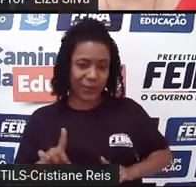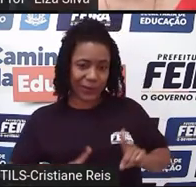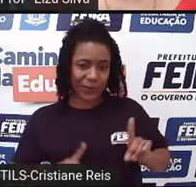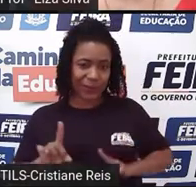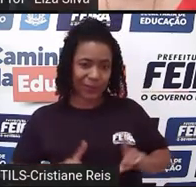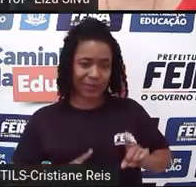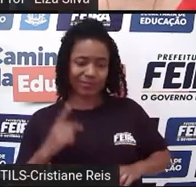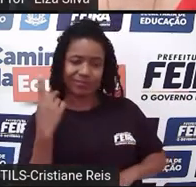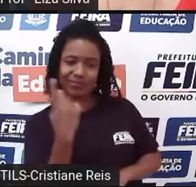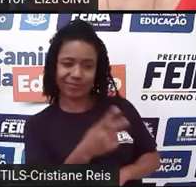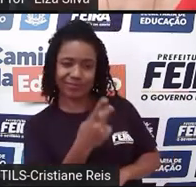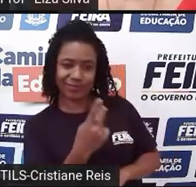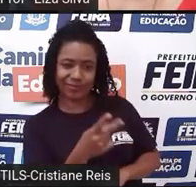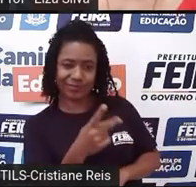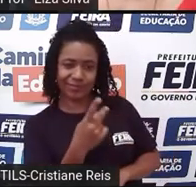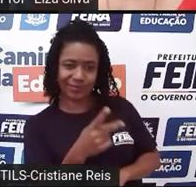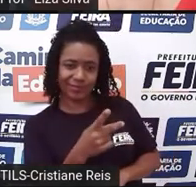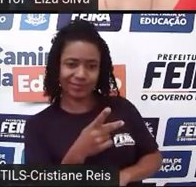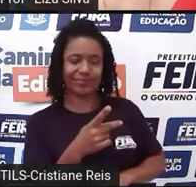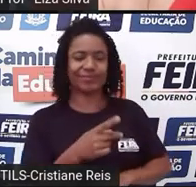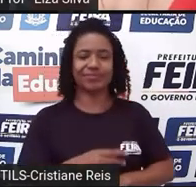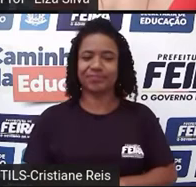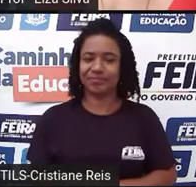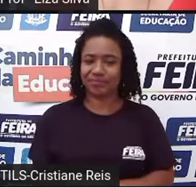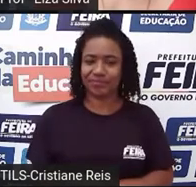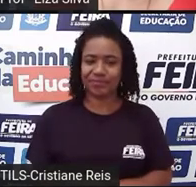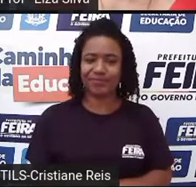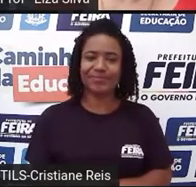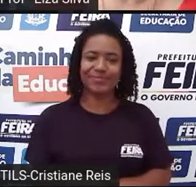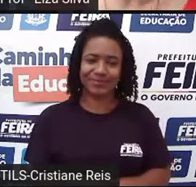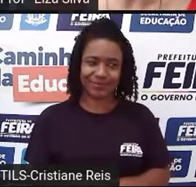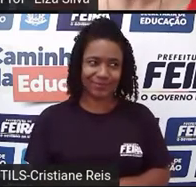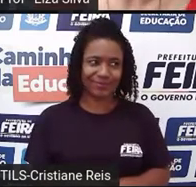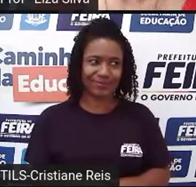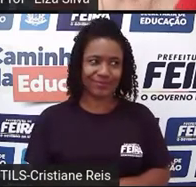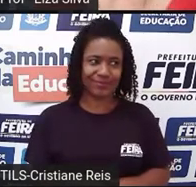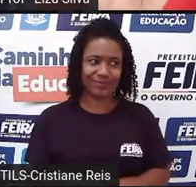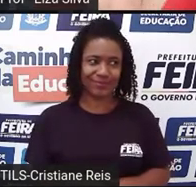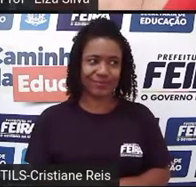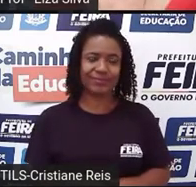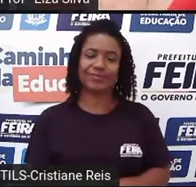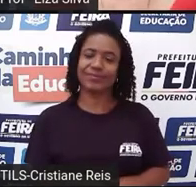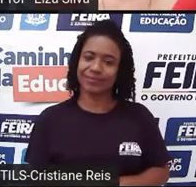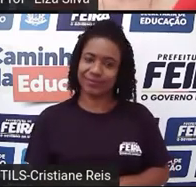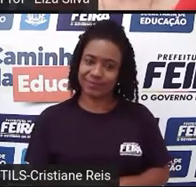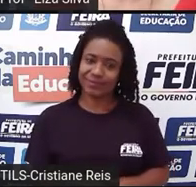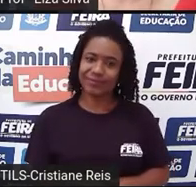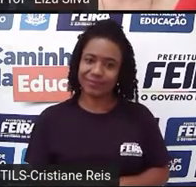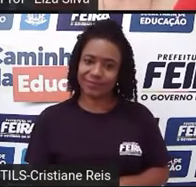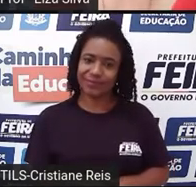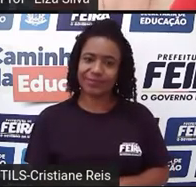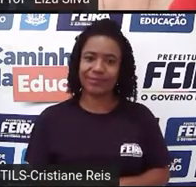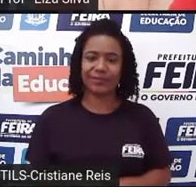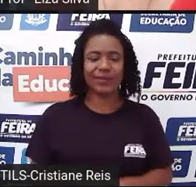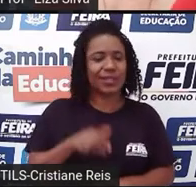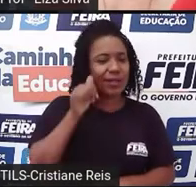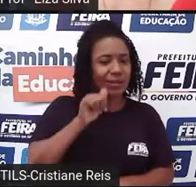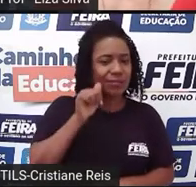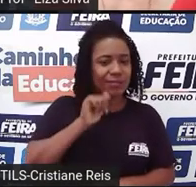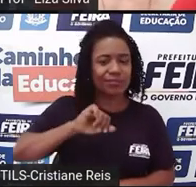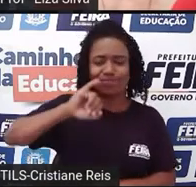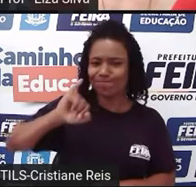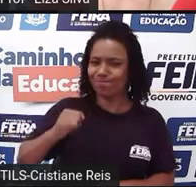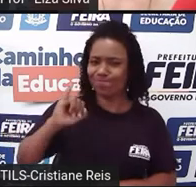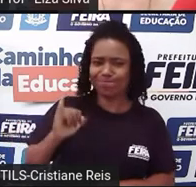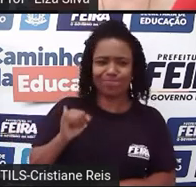da época que era Paris. Next one. Julieta se recusa a casar.